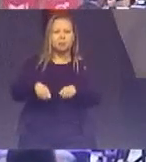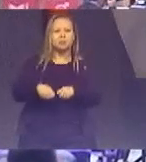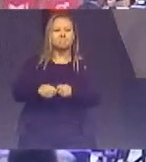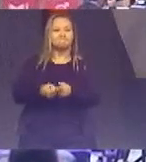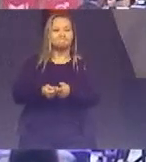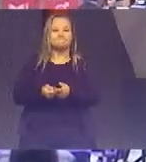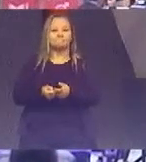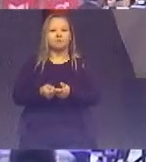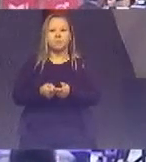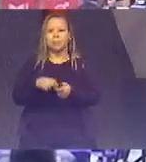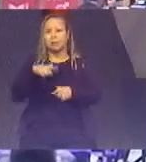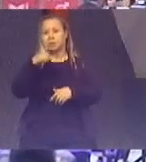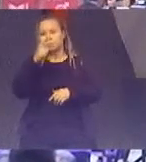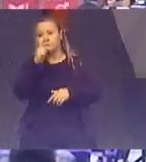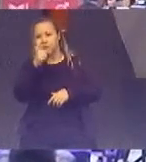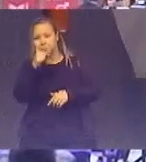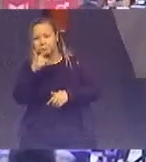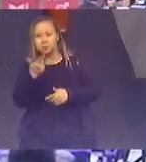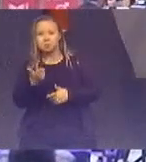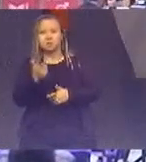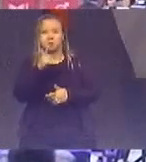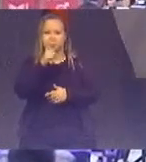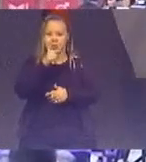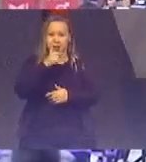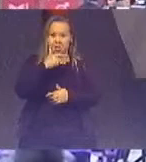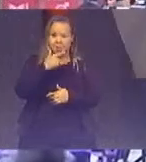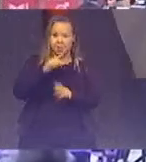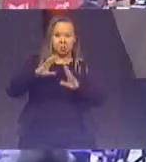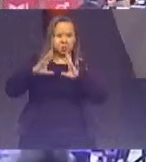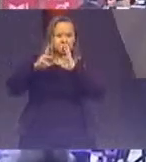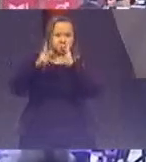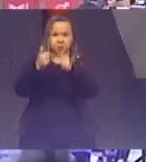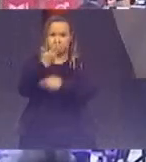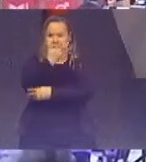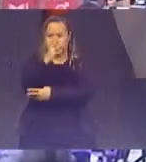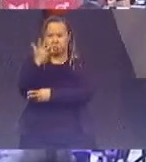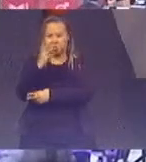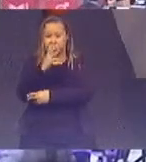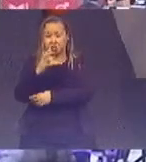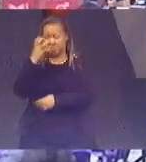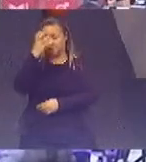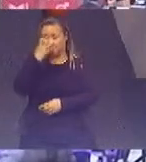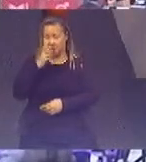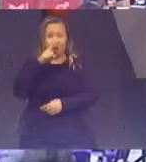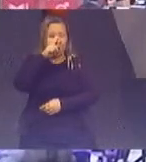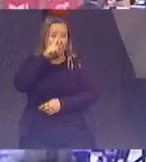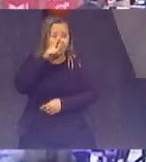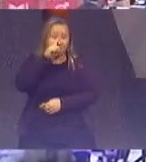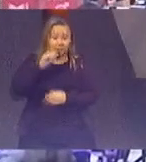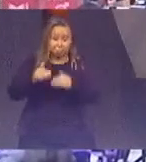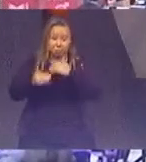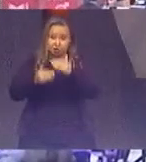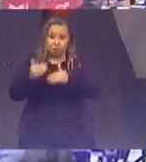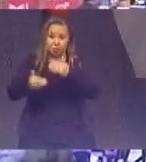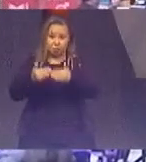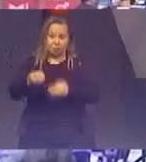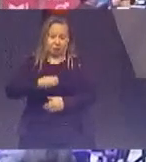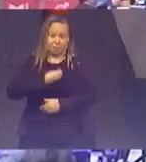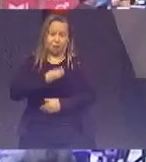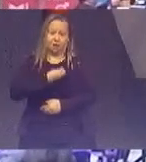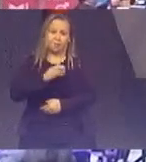mudanças em todo o mundo que acabaram se configurando em sérias ameaças à continuidade da nossa própria existência